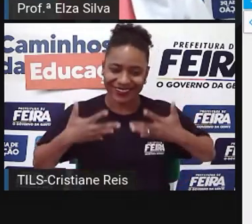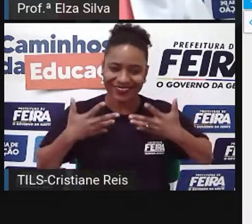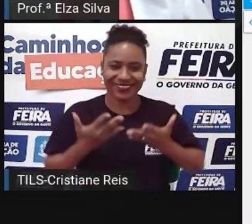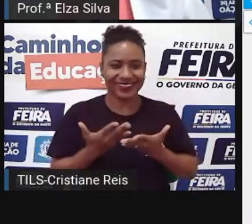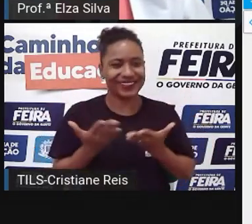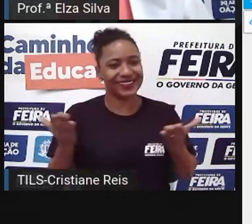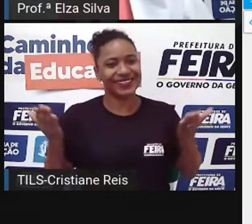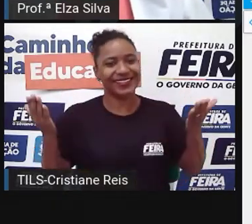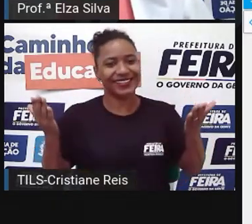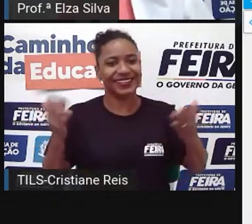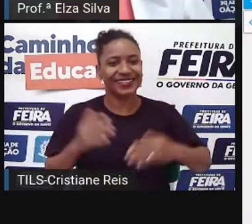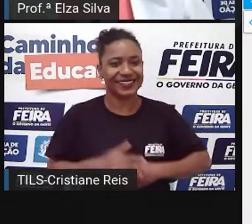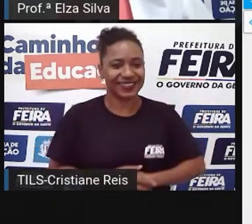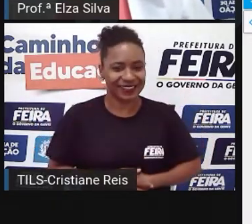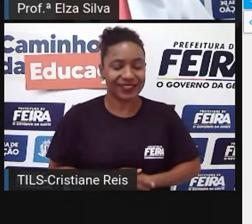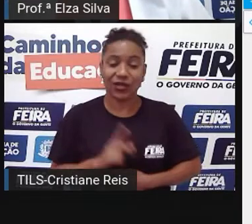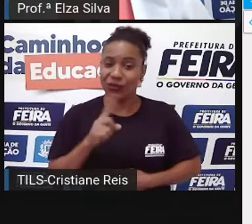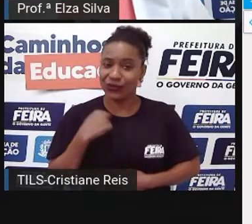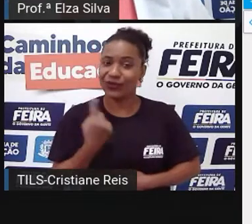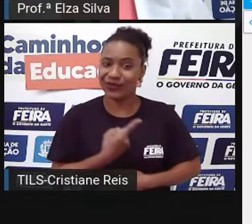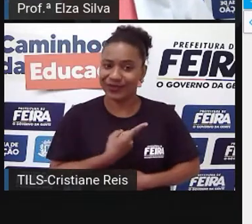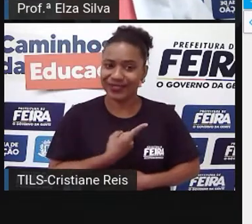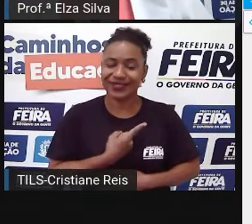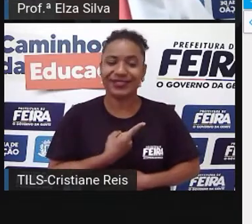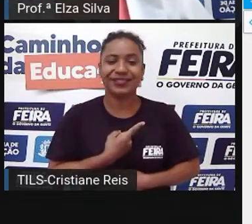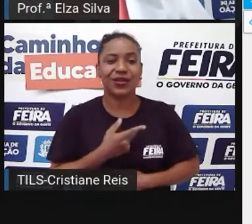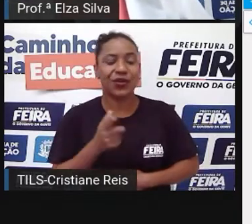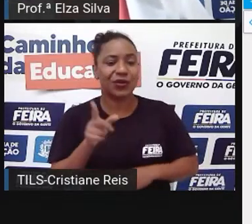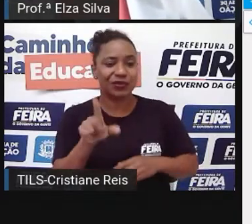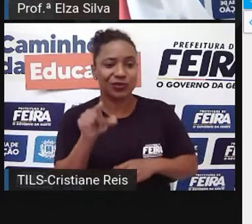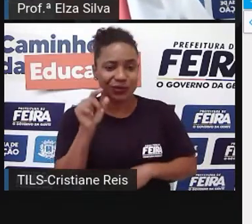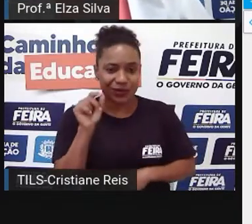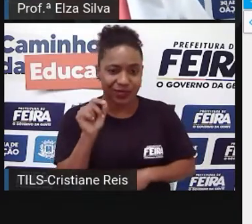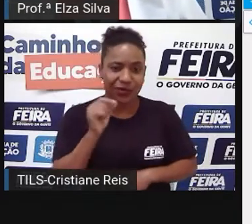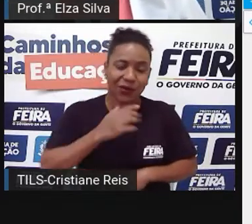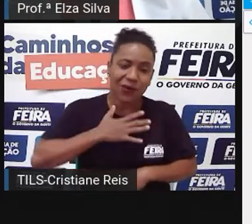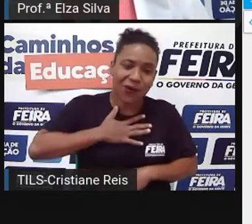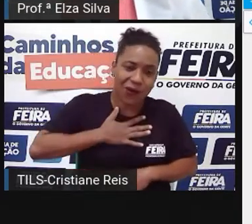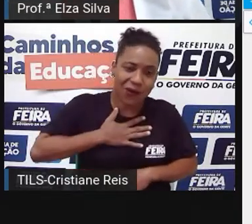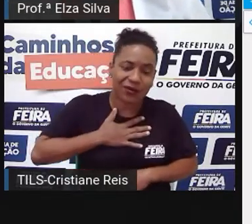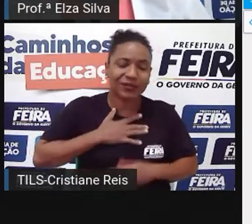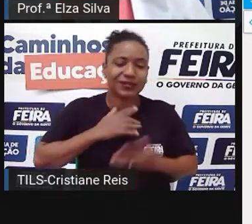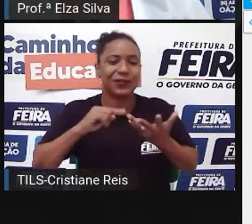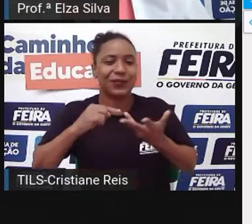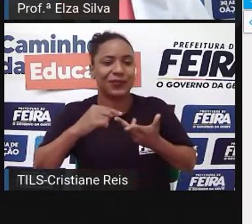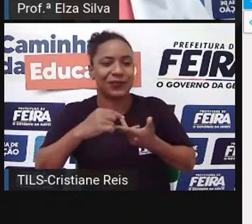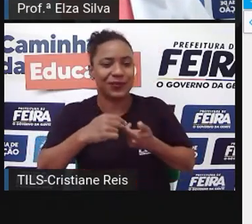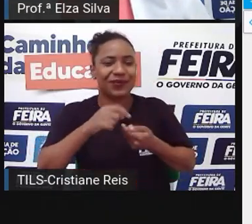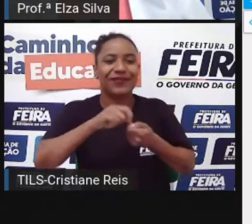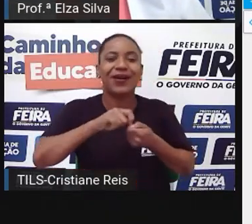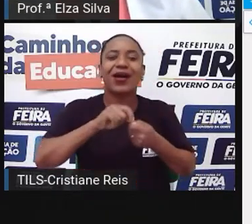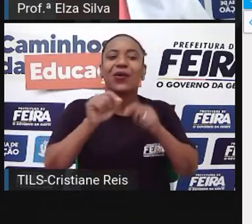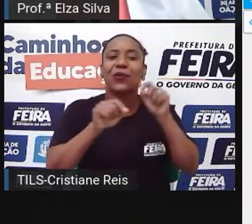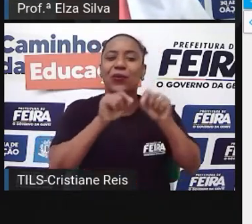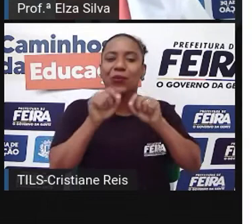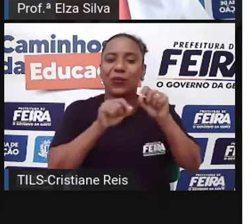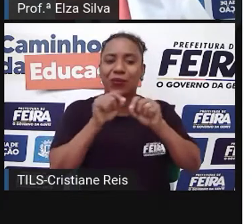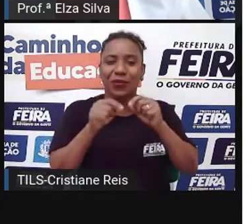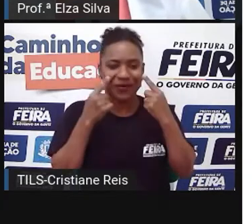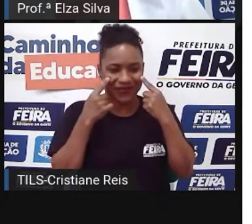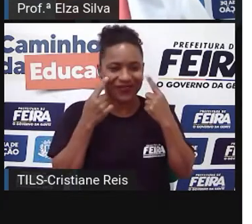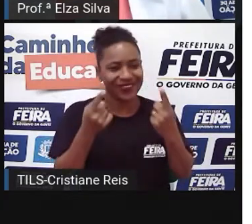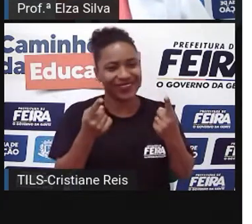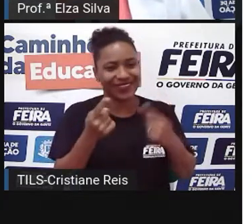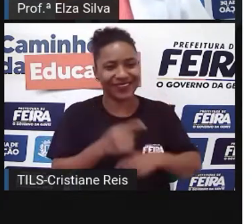do on vacation Então nós vamos escolher coisas Que nós gostaríamos de fazer nas férias Let's start